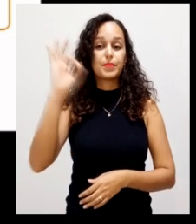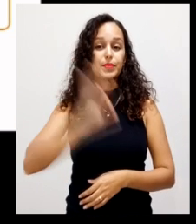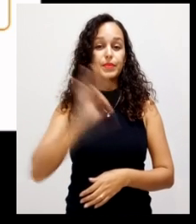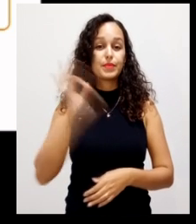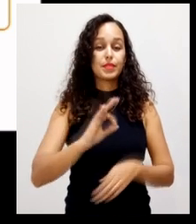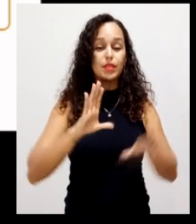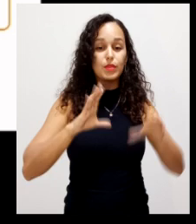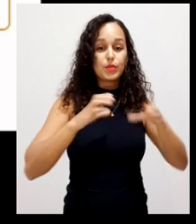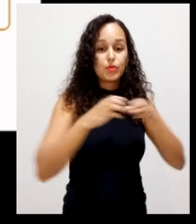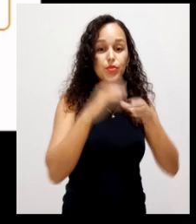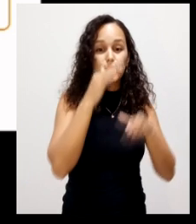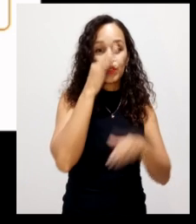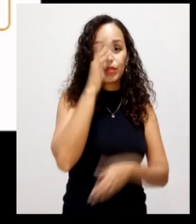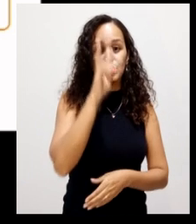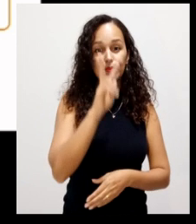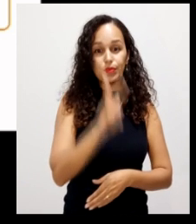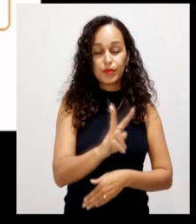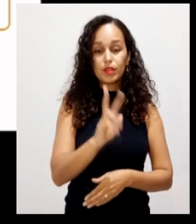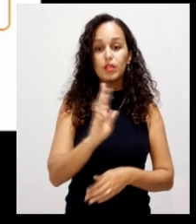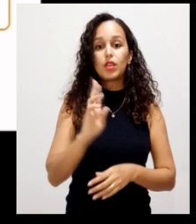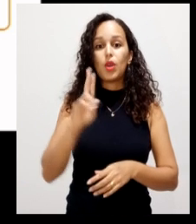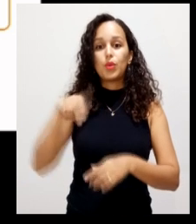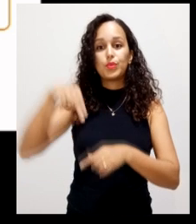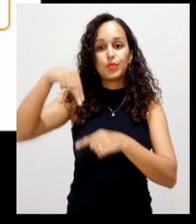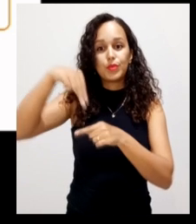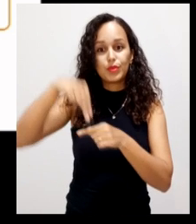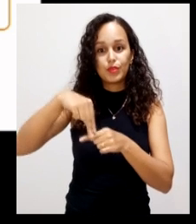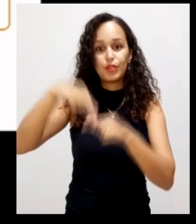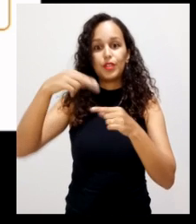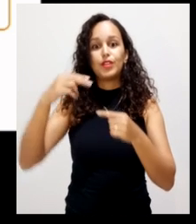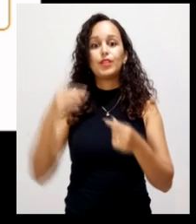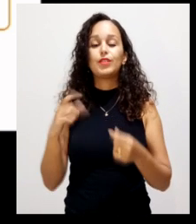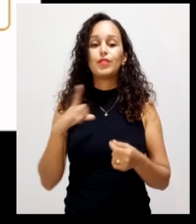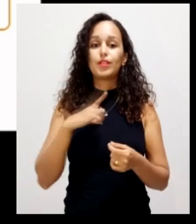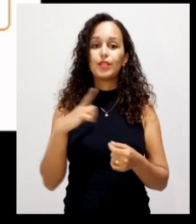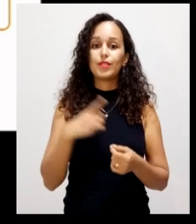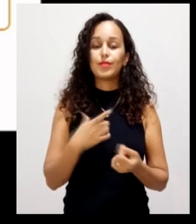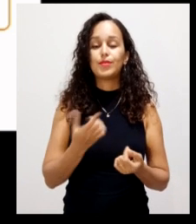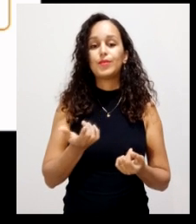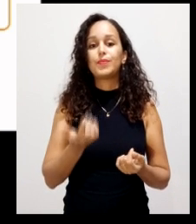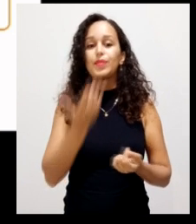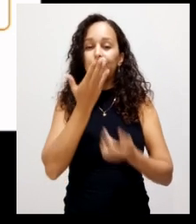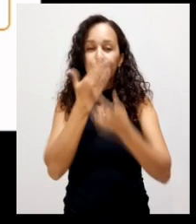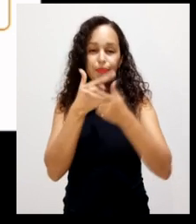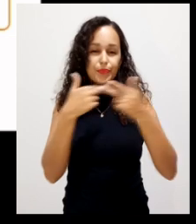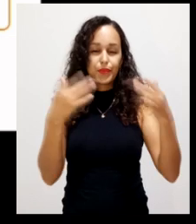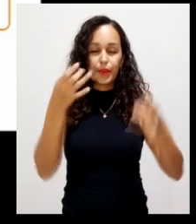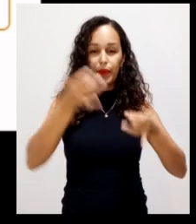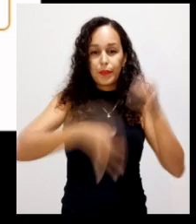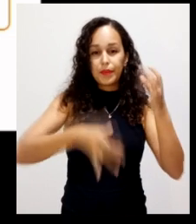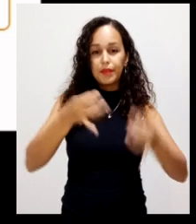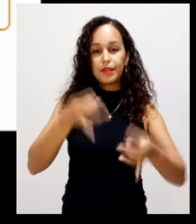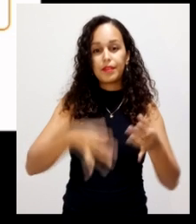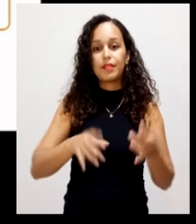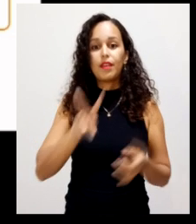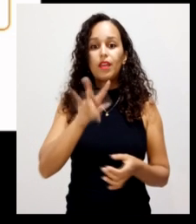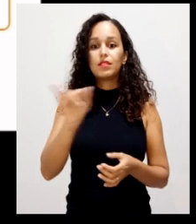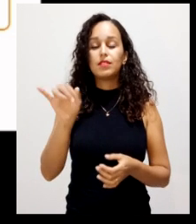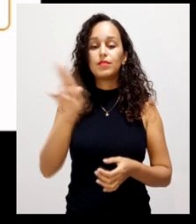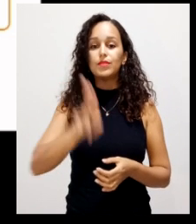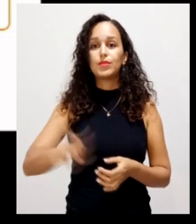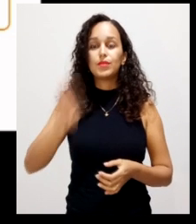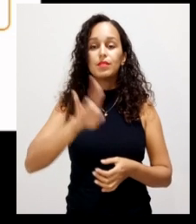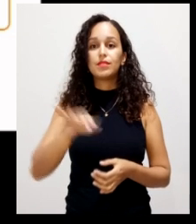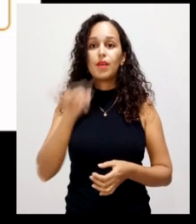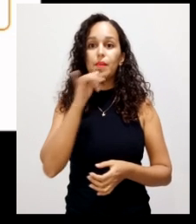vegetal. Não se usa a fonte de nitrogênio para o esterco de animais, com o resto de comida. Você vai utilizar como,